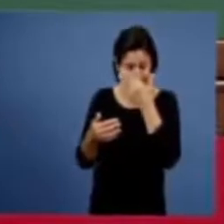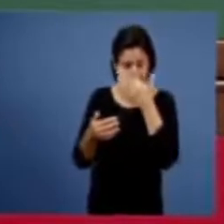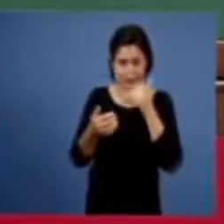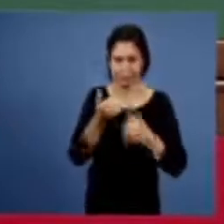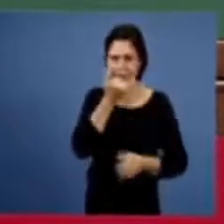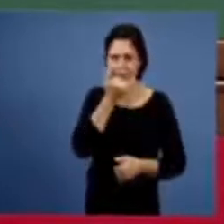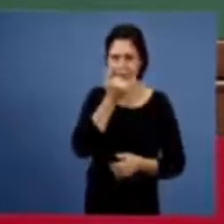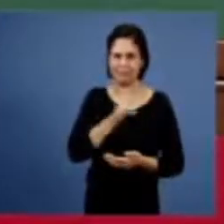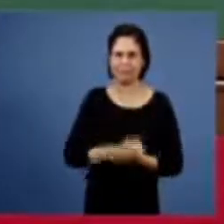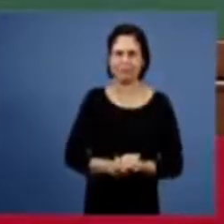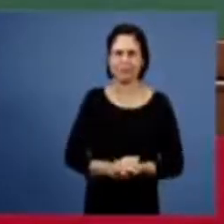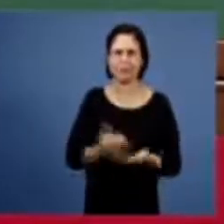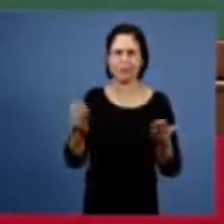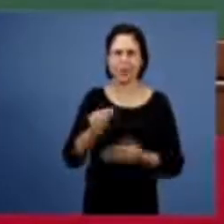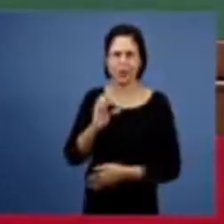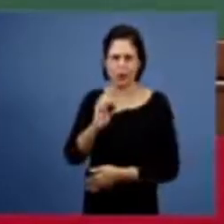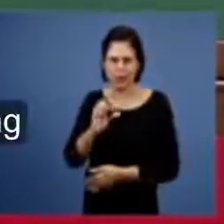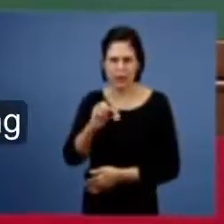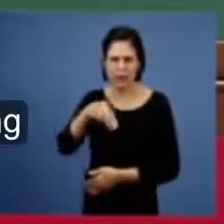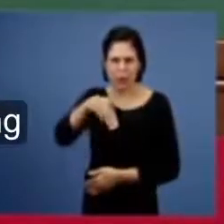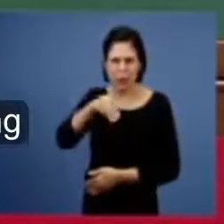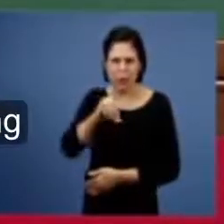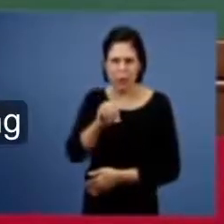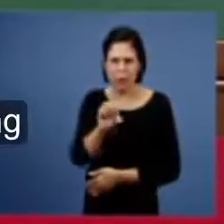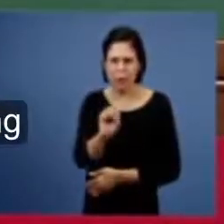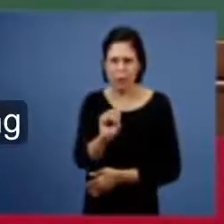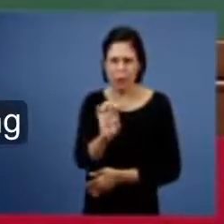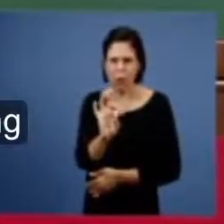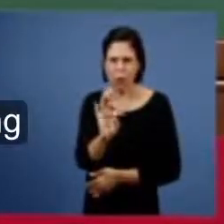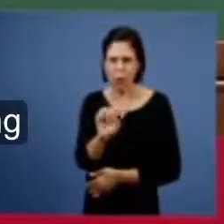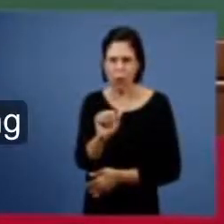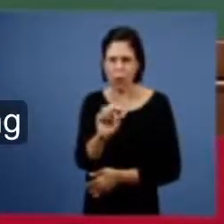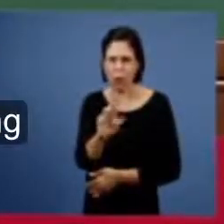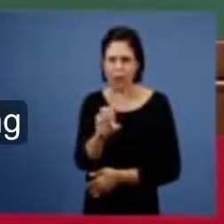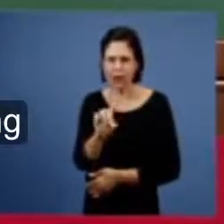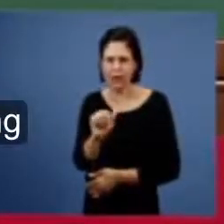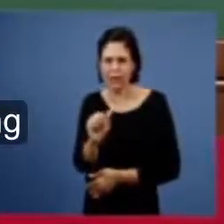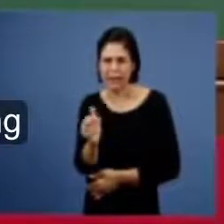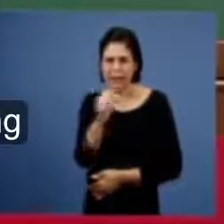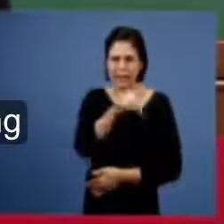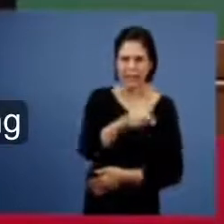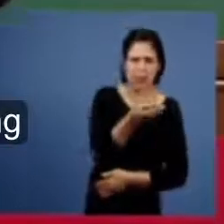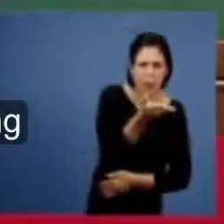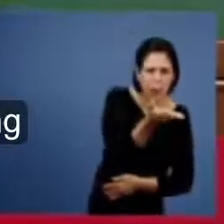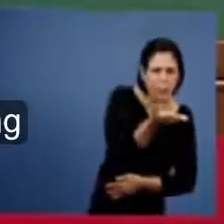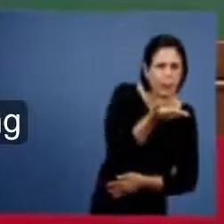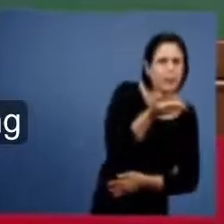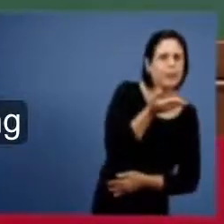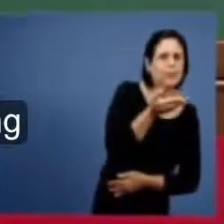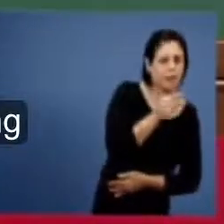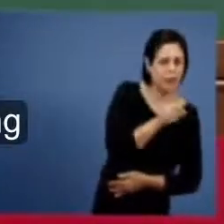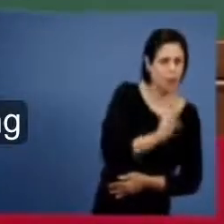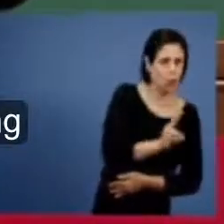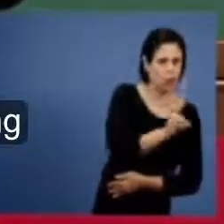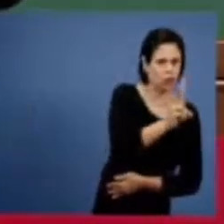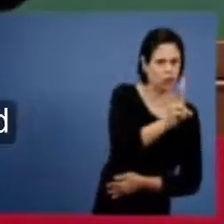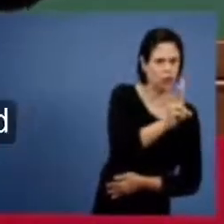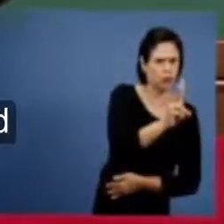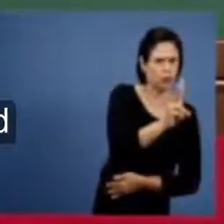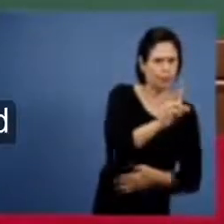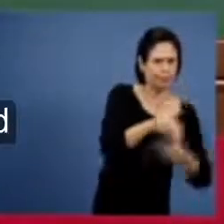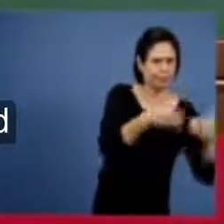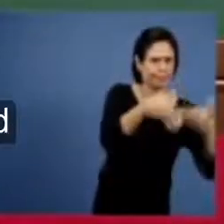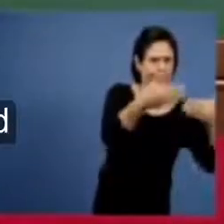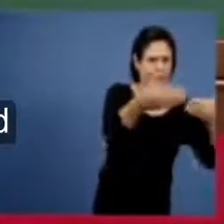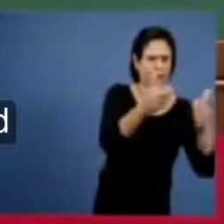do grão de mostarda então o trigo ele ressuscita e ele vai continuar ele continua produzindo